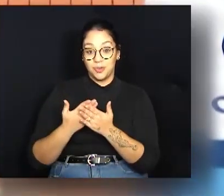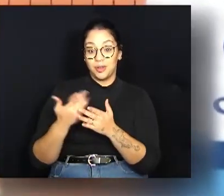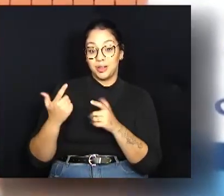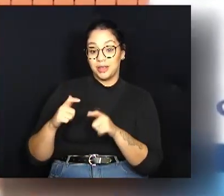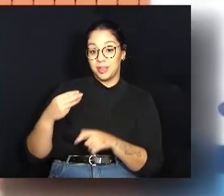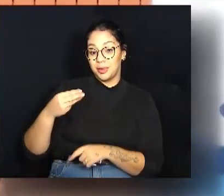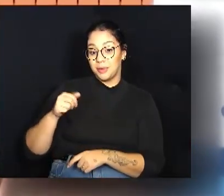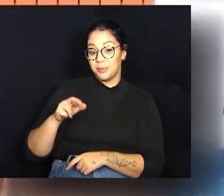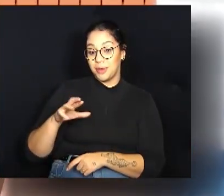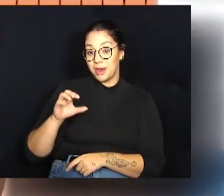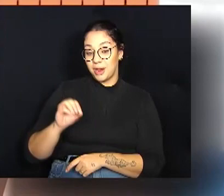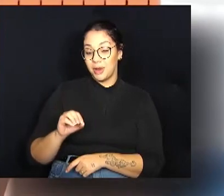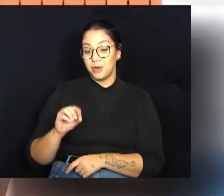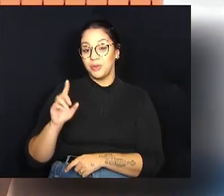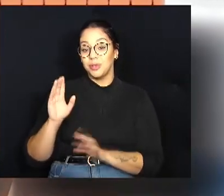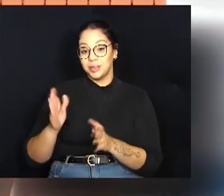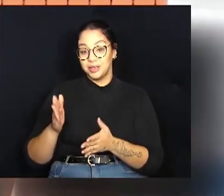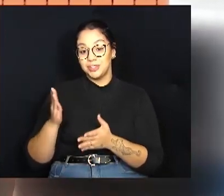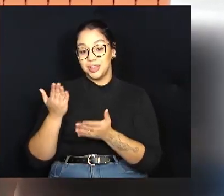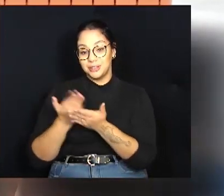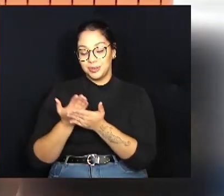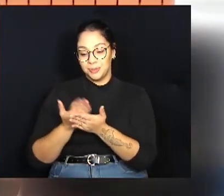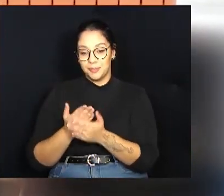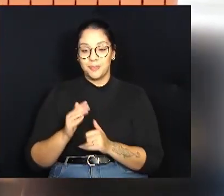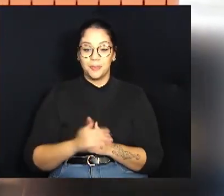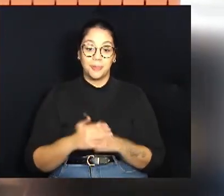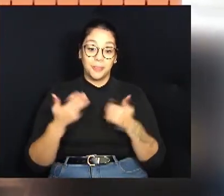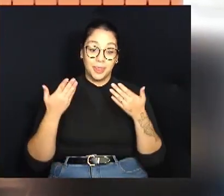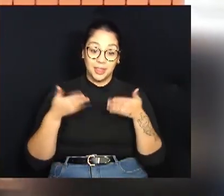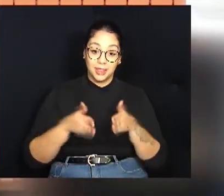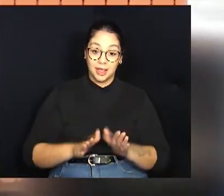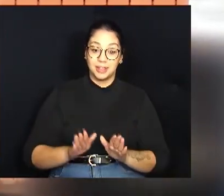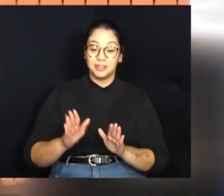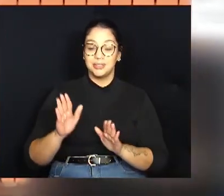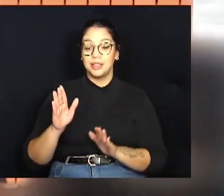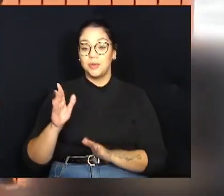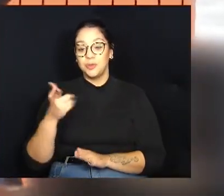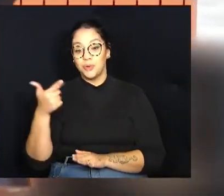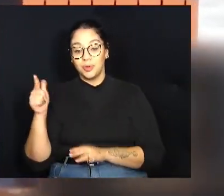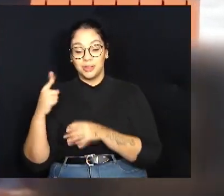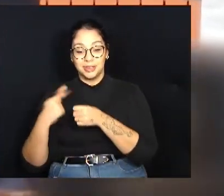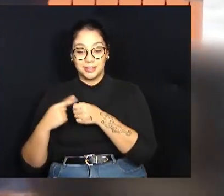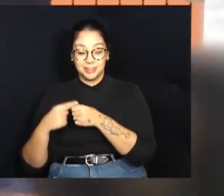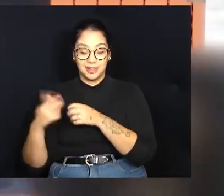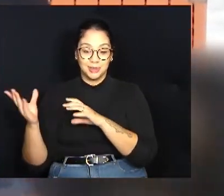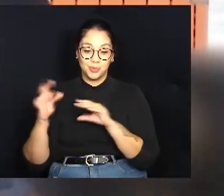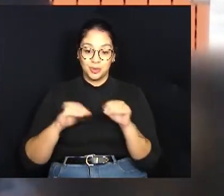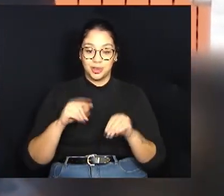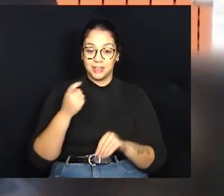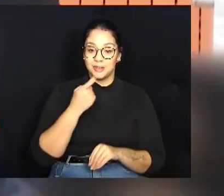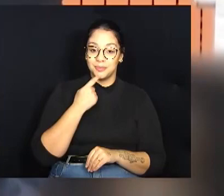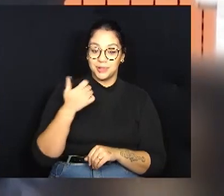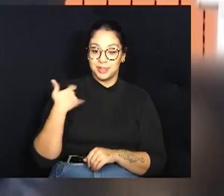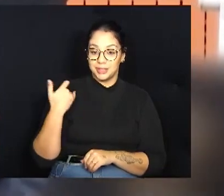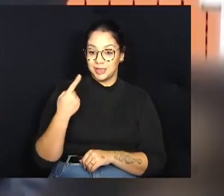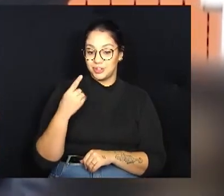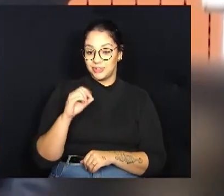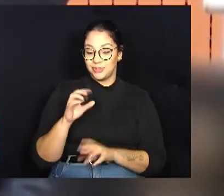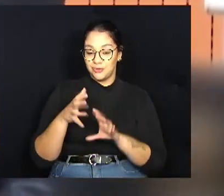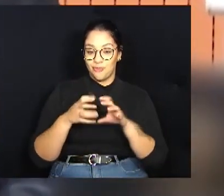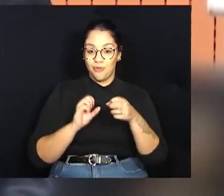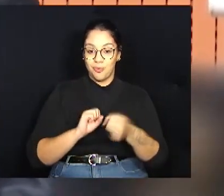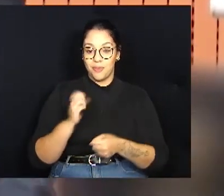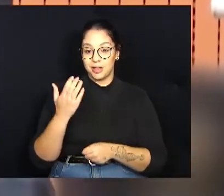Aurélio nasceu em Goianésia e veio para Campinas aos 10 anos. Ele é formado em Ciências Econômicas pela